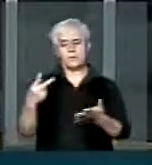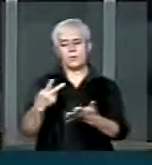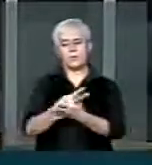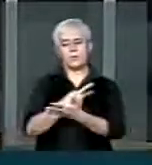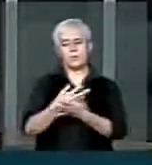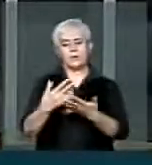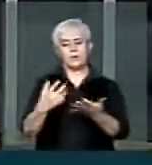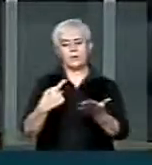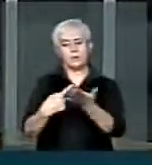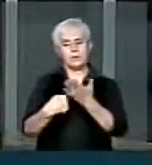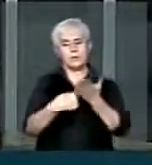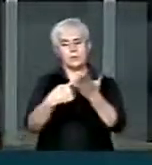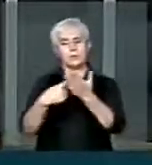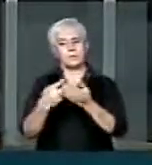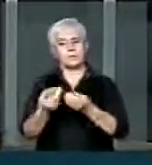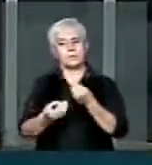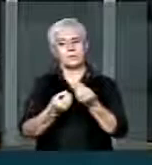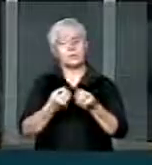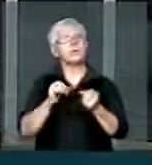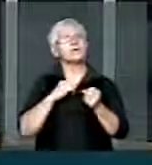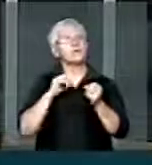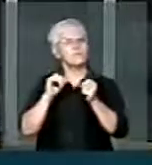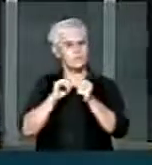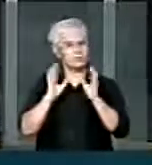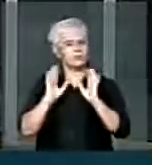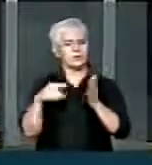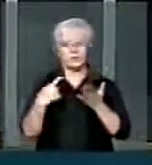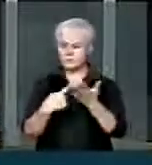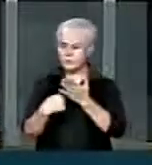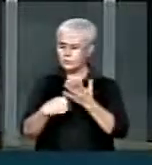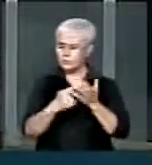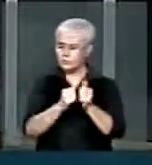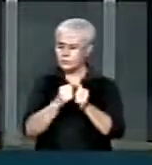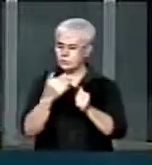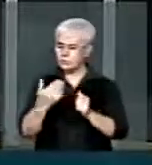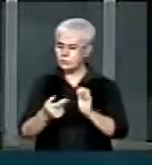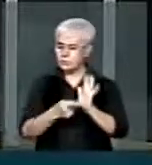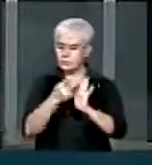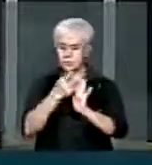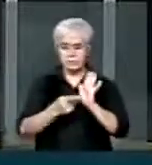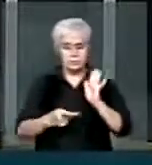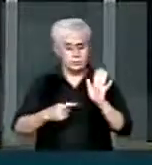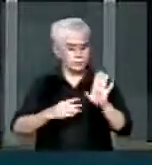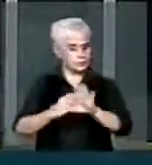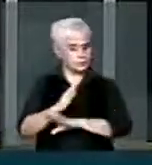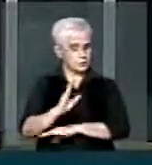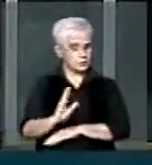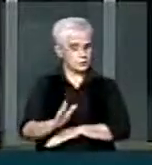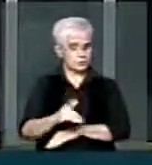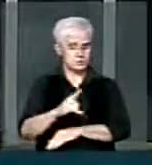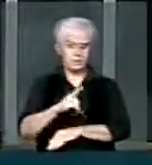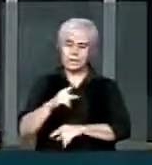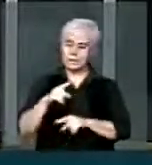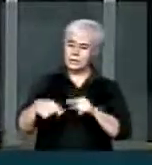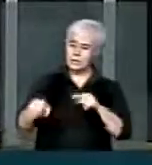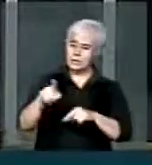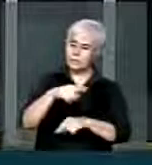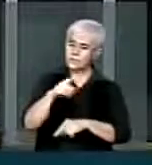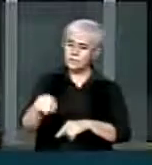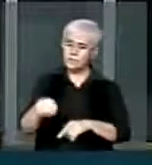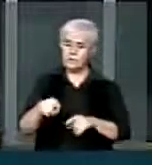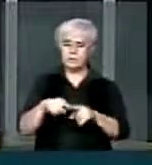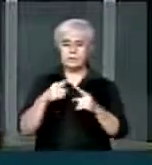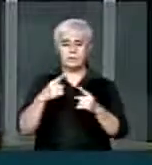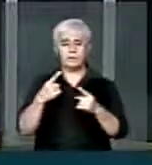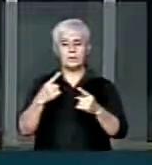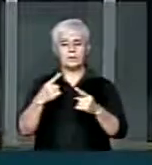nos acordos. Acordos. Fizemos um acordo aqui para que esse projeto fosse aprovado. Foi vetado, mas foi vetado